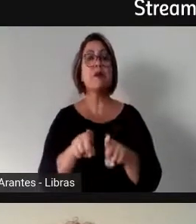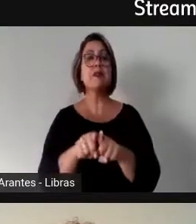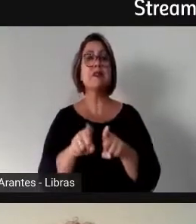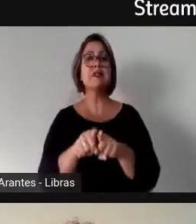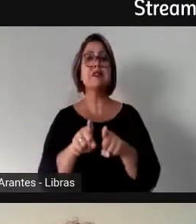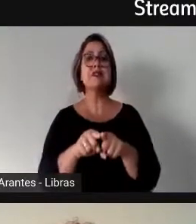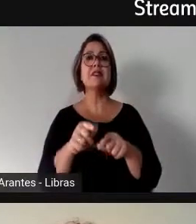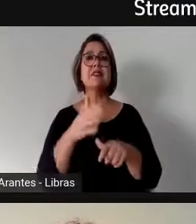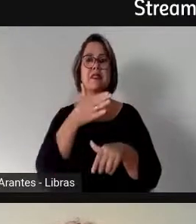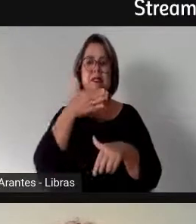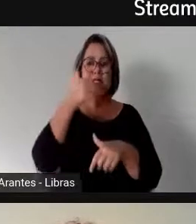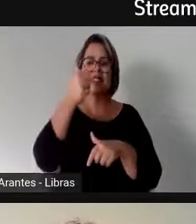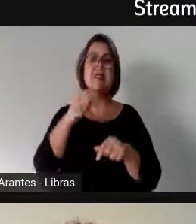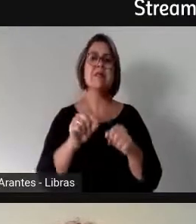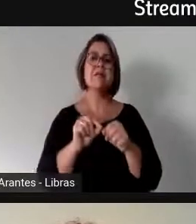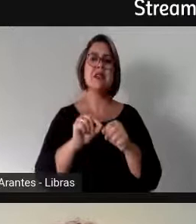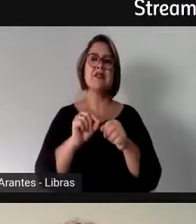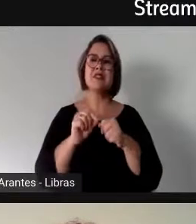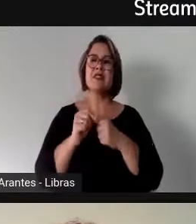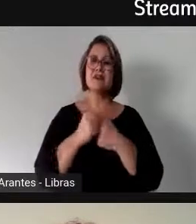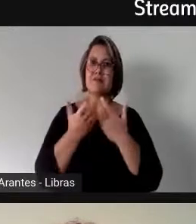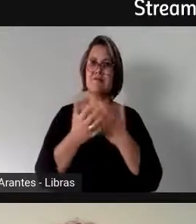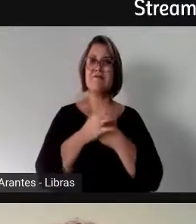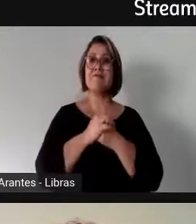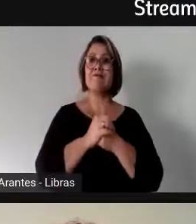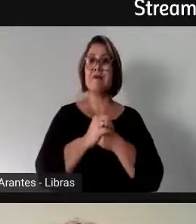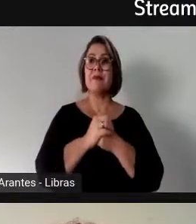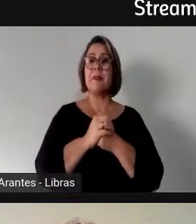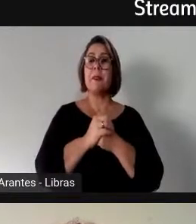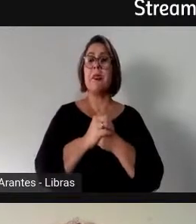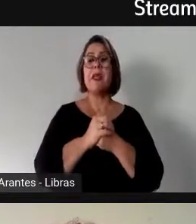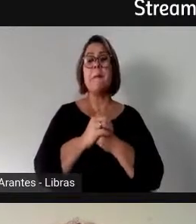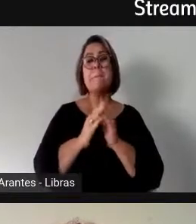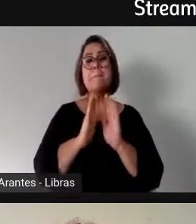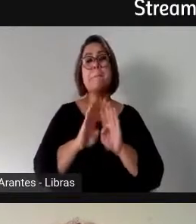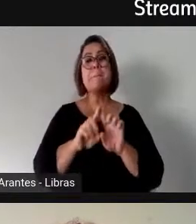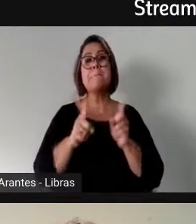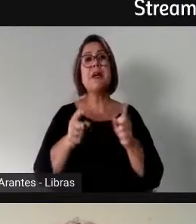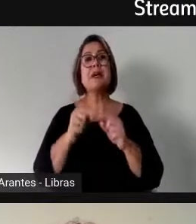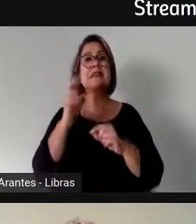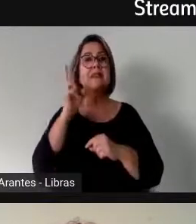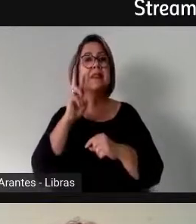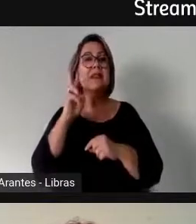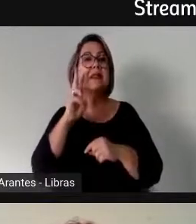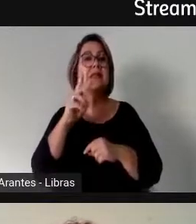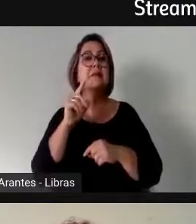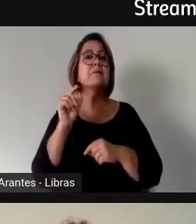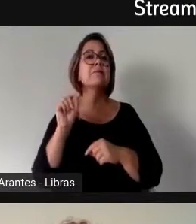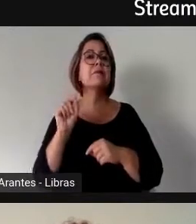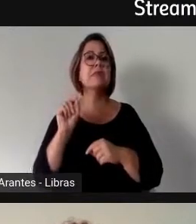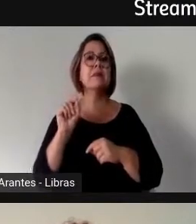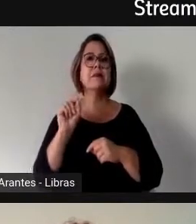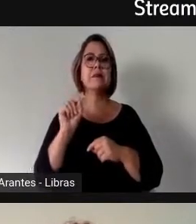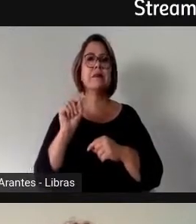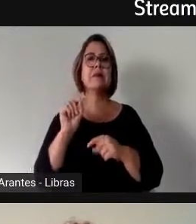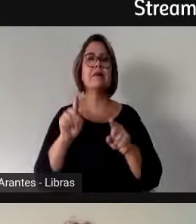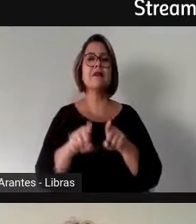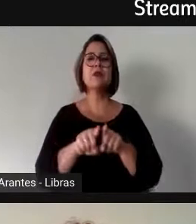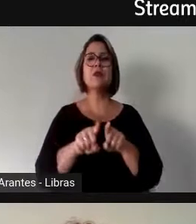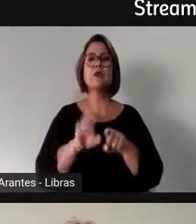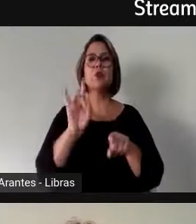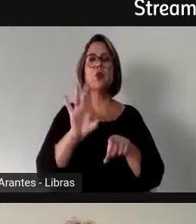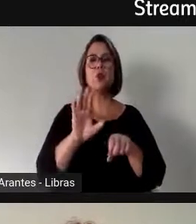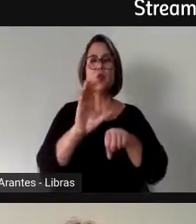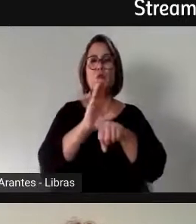melhor seu papel, né, mas, por outro lado, eu acho que a gente tem que lembrar que só a Constituição e só o fato de